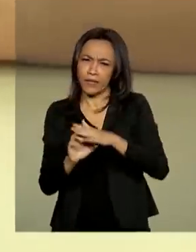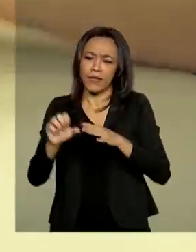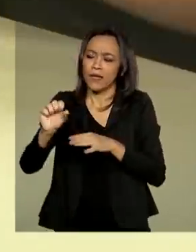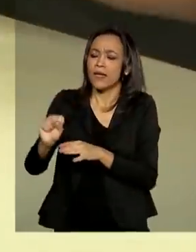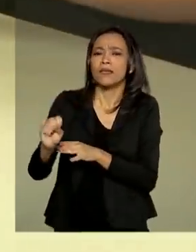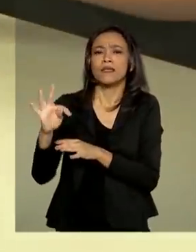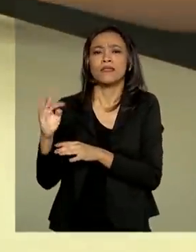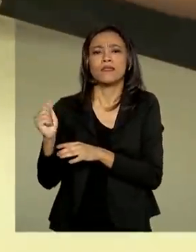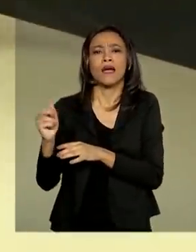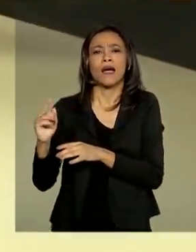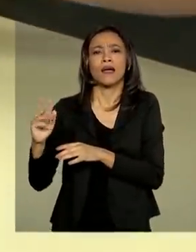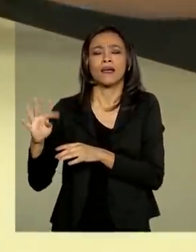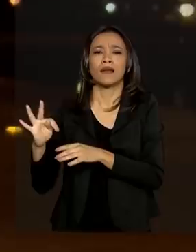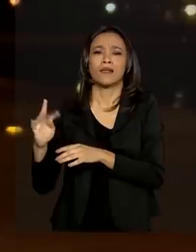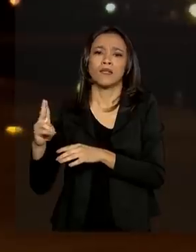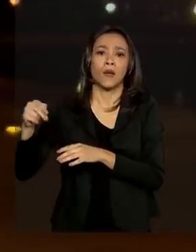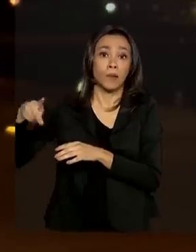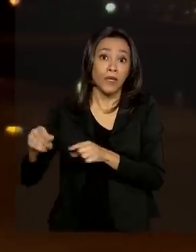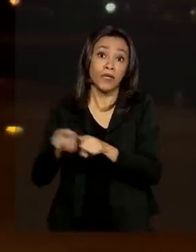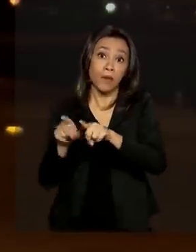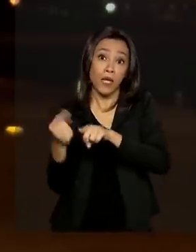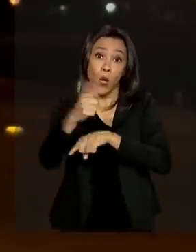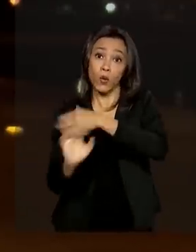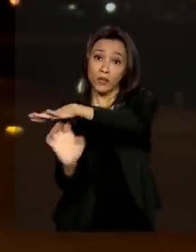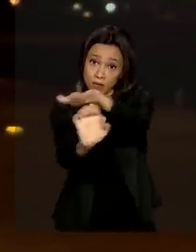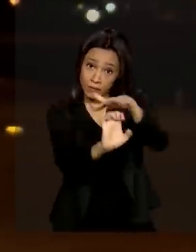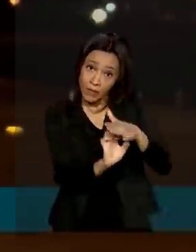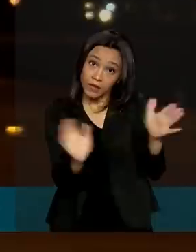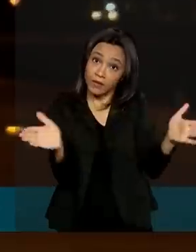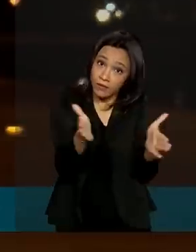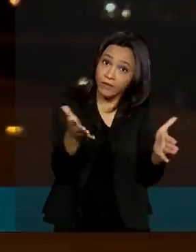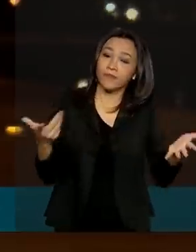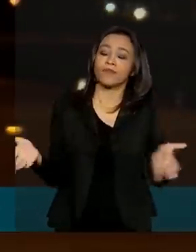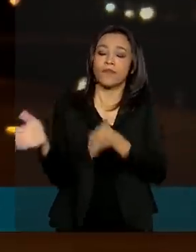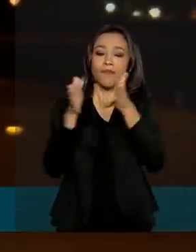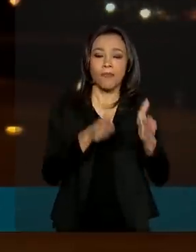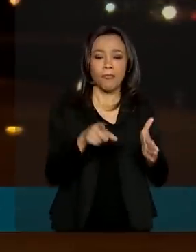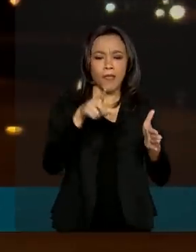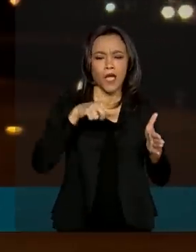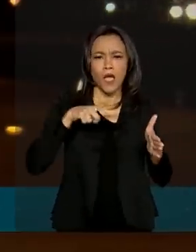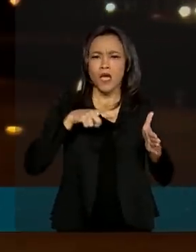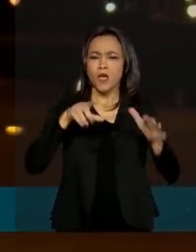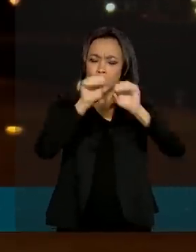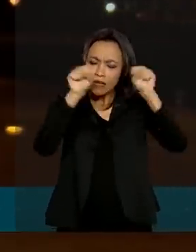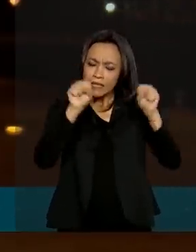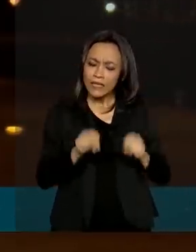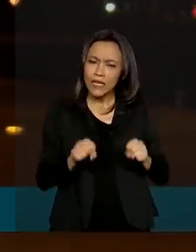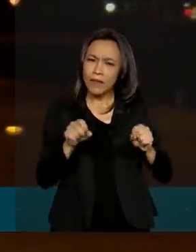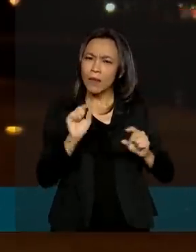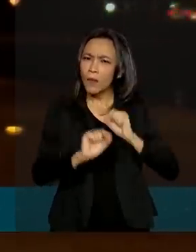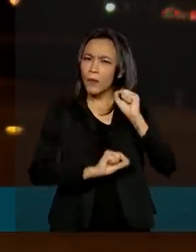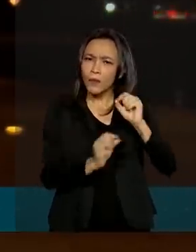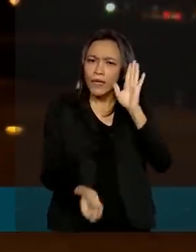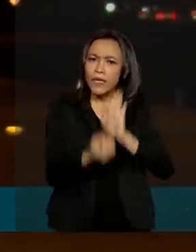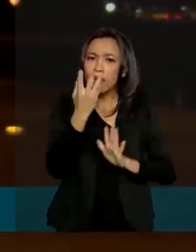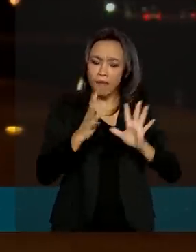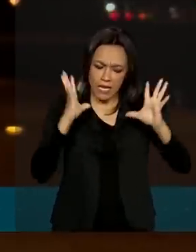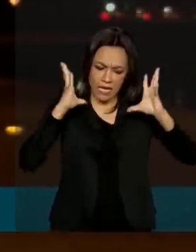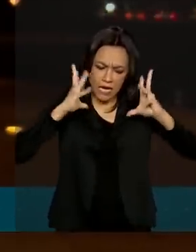empresas de base tecnológica. O governo anunciou ainda que um sistema para descontaminação de máscaras